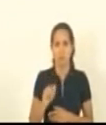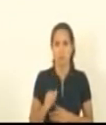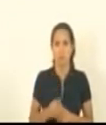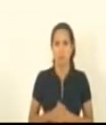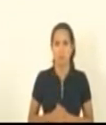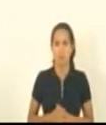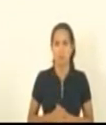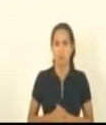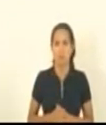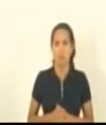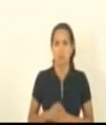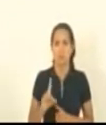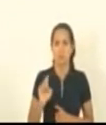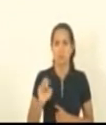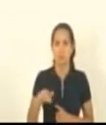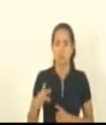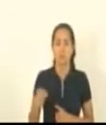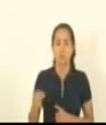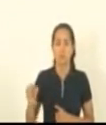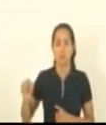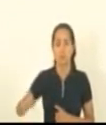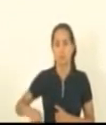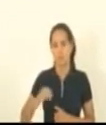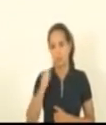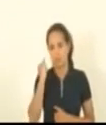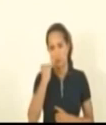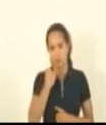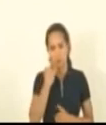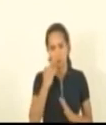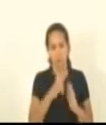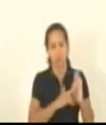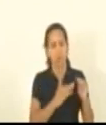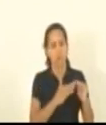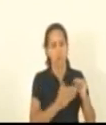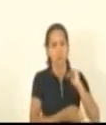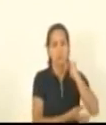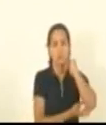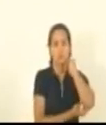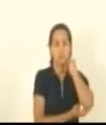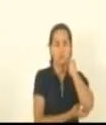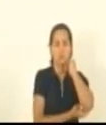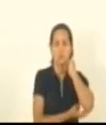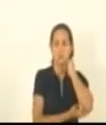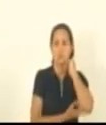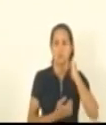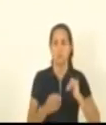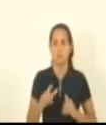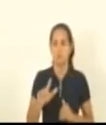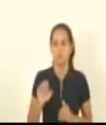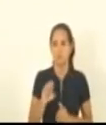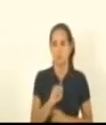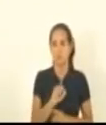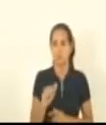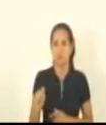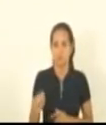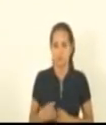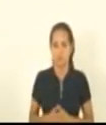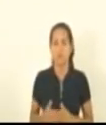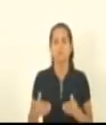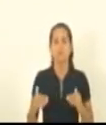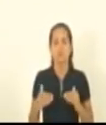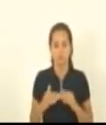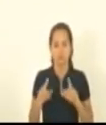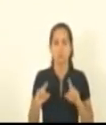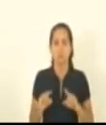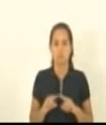Deninho Silva vota sim. Deputada Janete Sá com o relator Janete Sá sim. Raquel Lessa também com